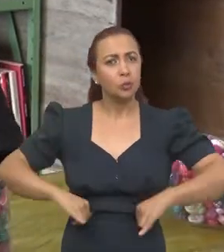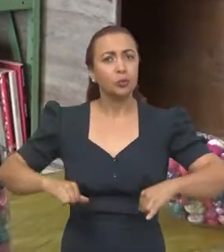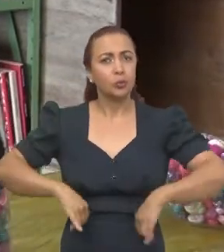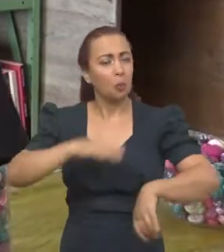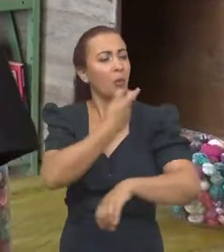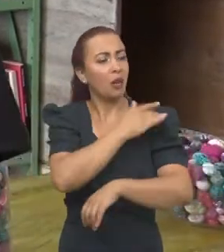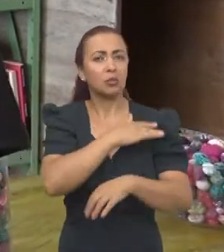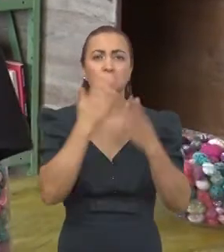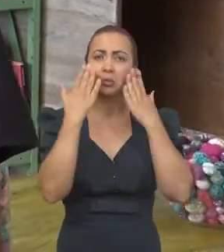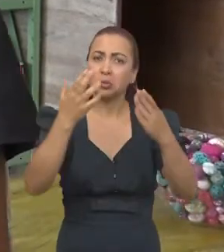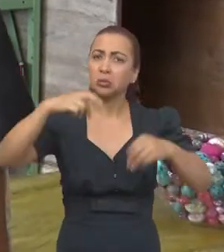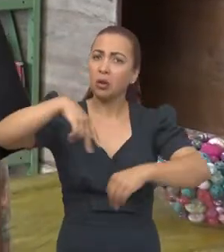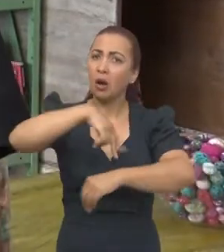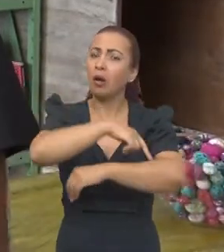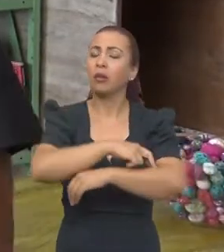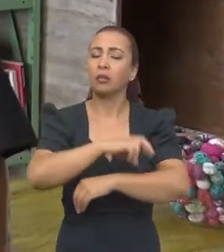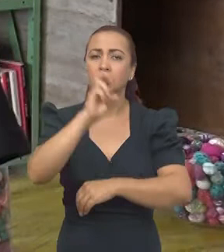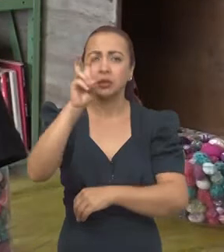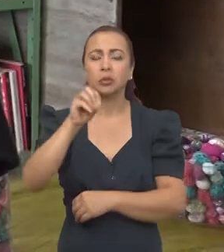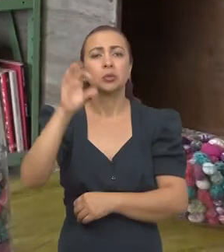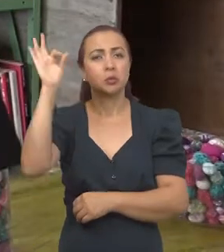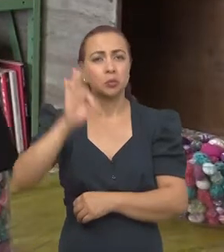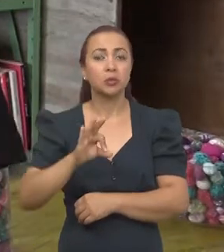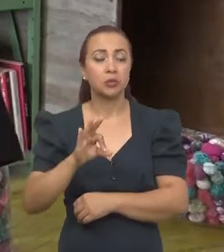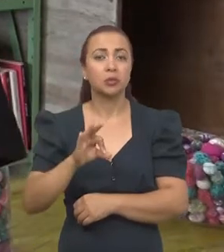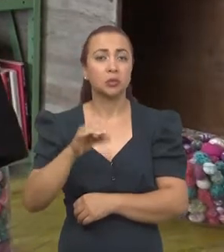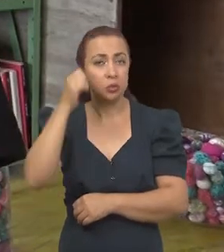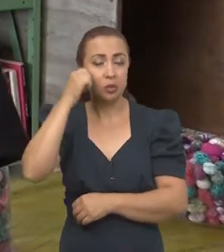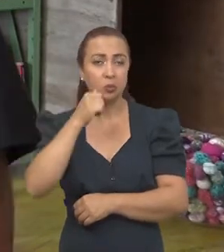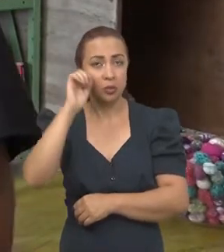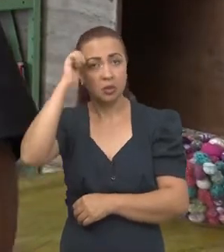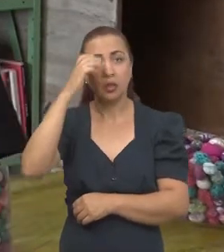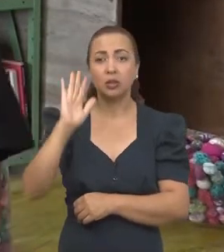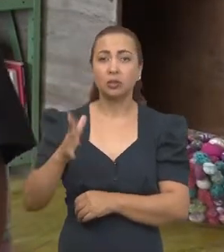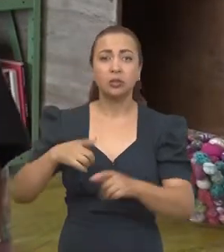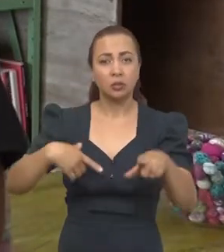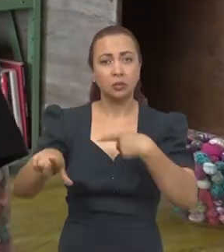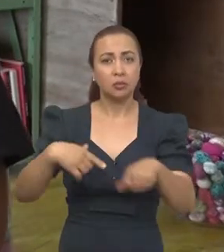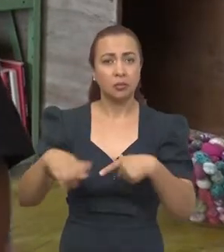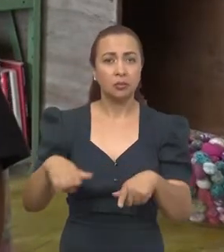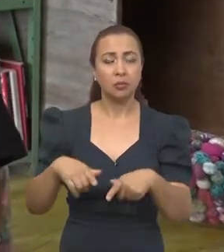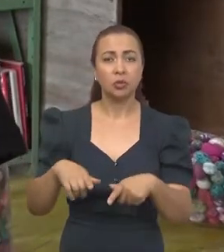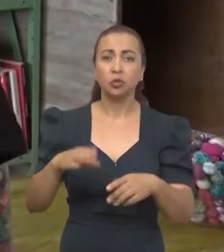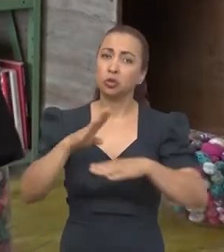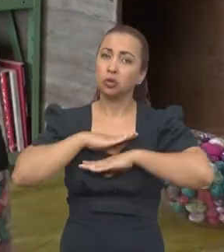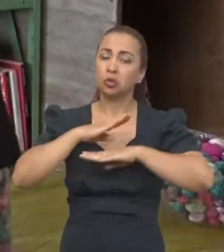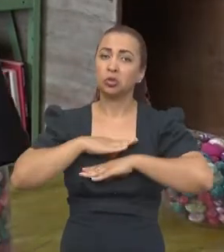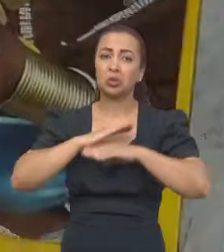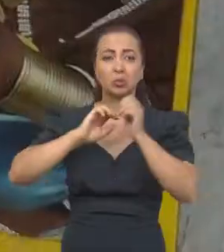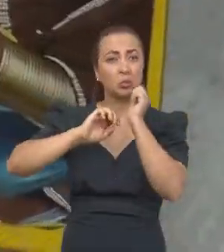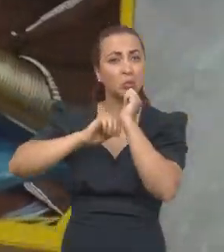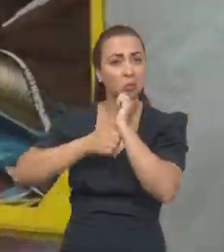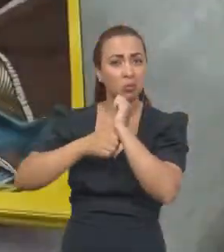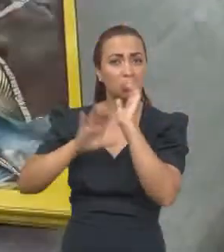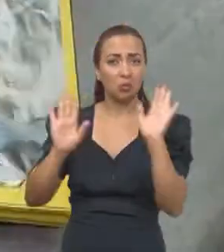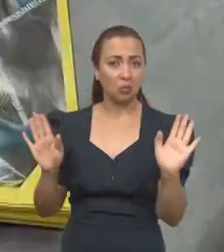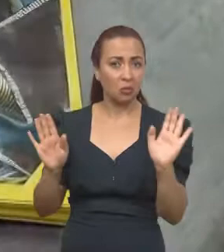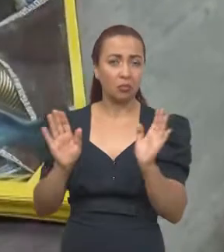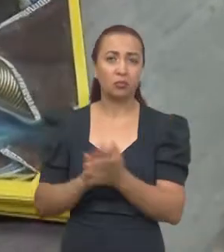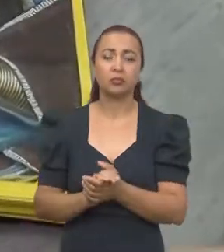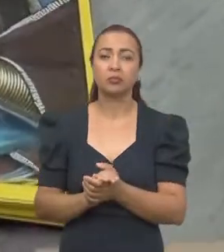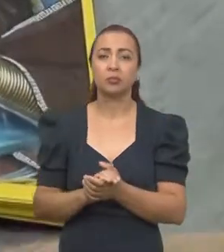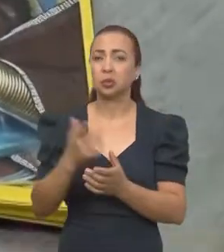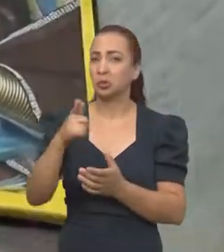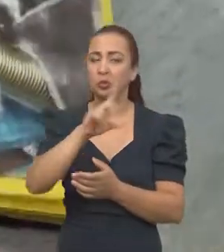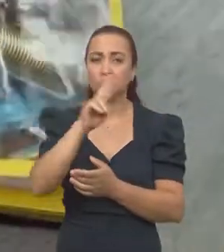do cenário da moda. A gente constatou que 50% delas atuavam em trabalho de forma informal. A gente conseguiu